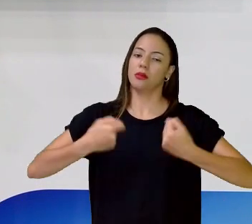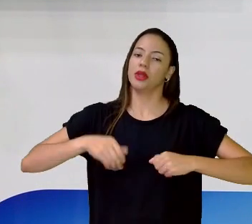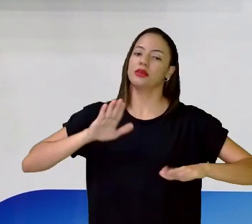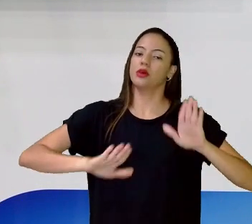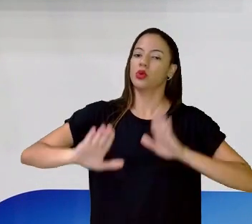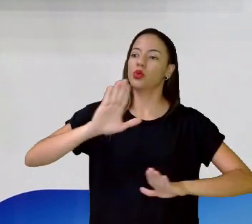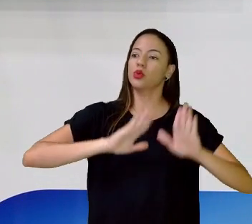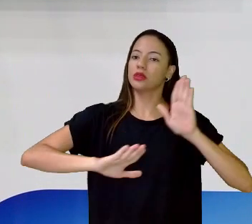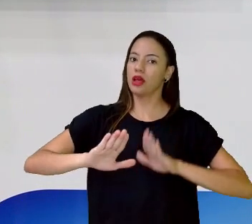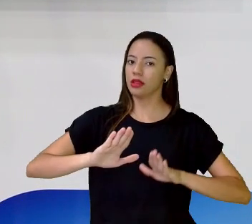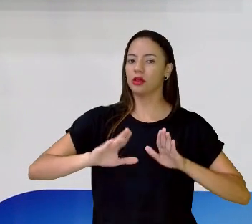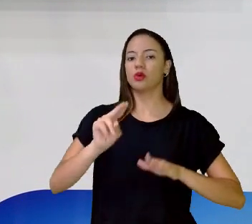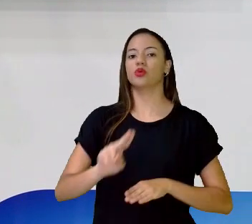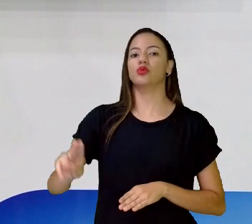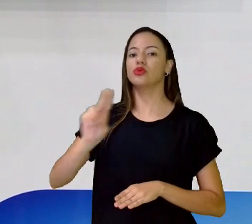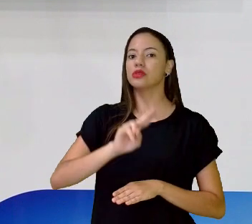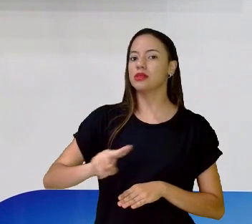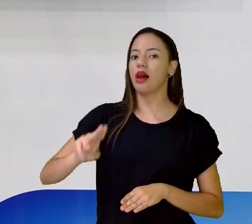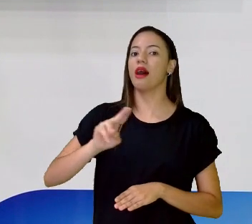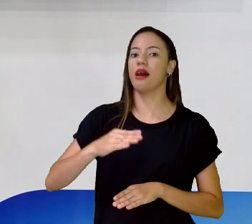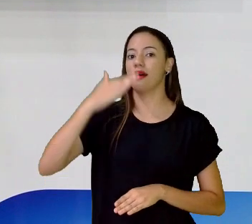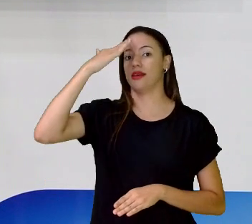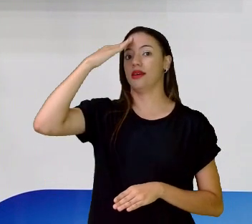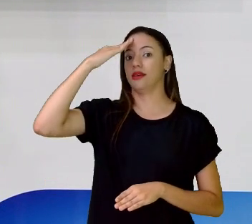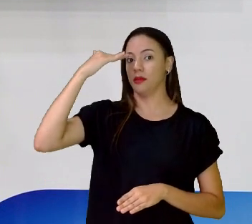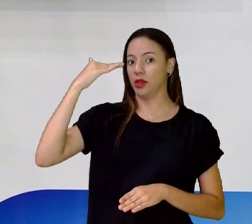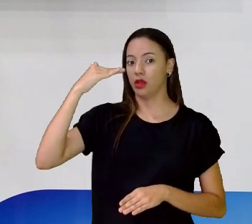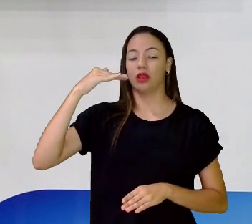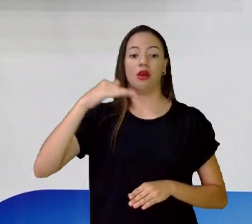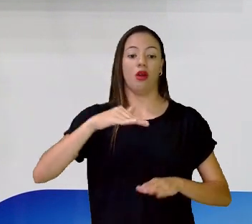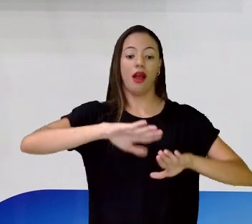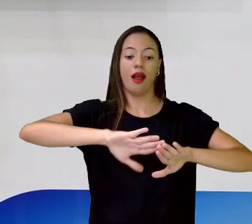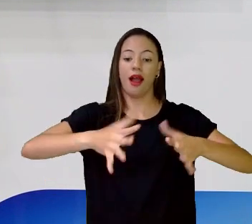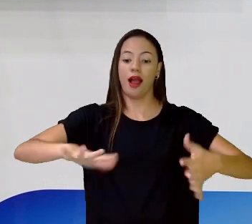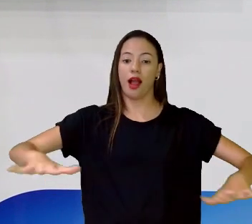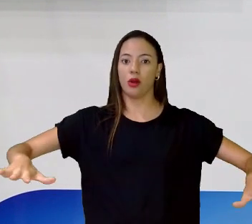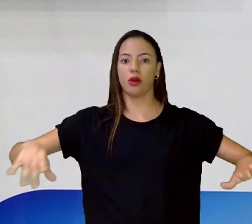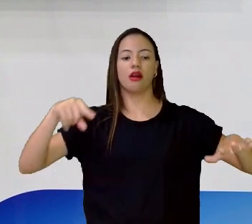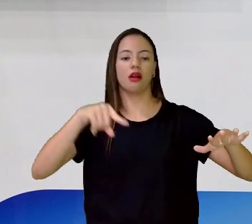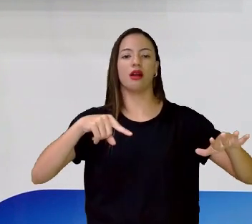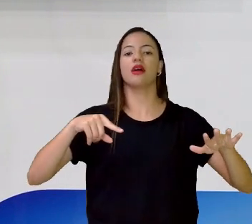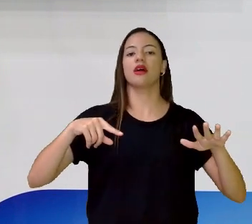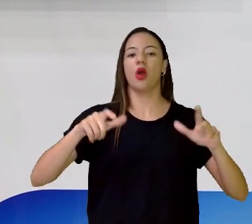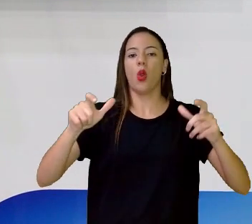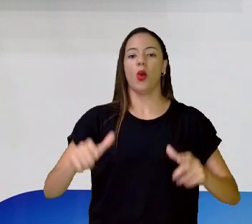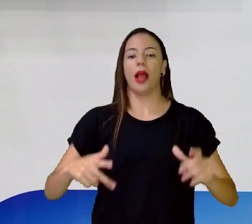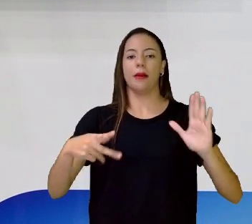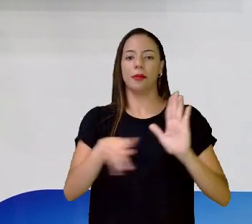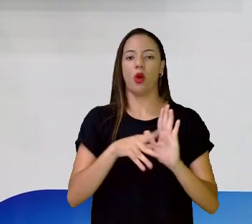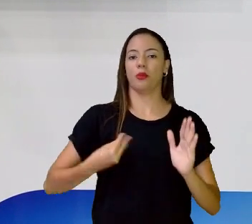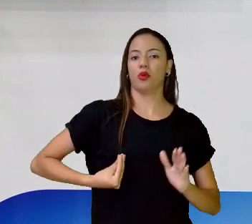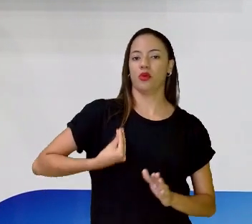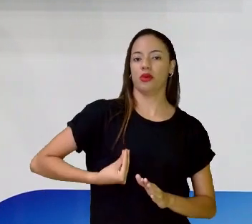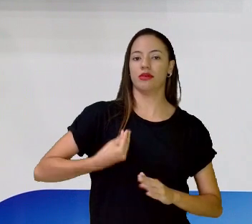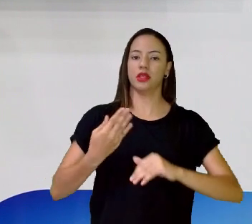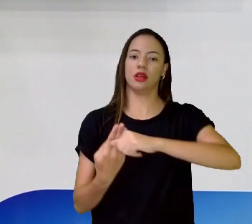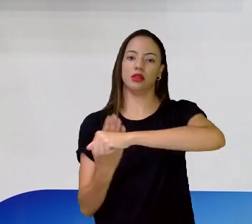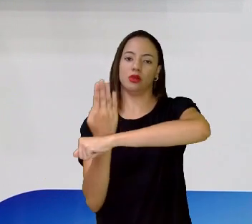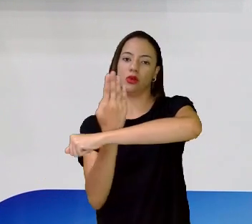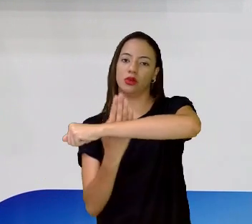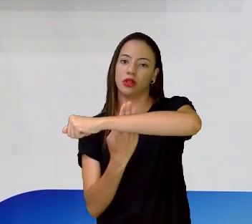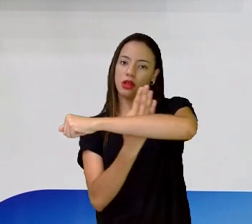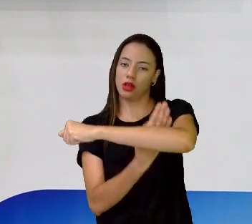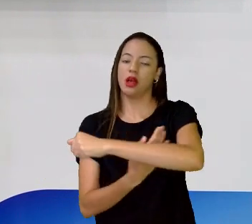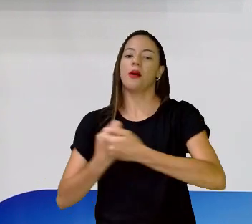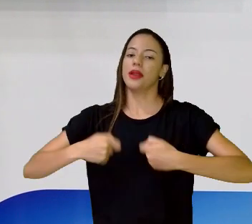utilizar de sabedoria, né? A água é o ambiente dele, a água é do mar. Então, a gente tem que ter cuidado, saber até onde ir